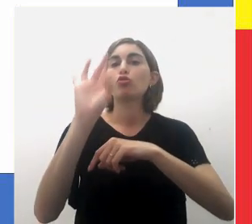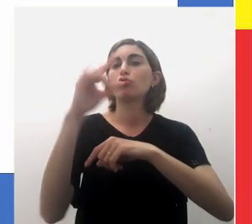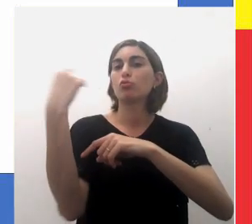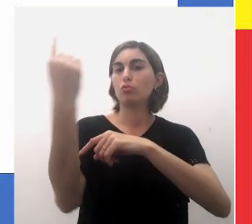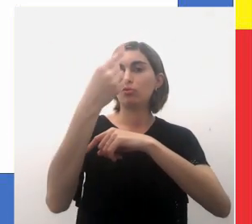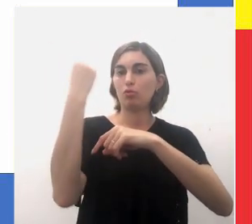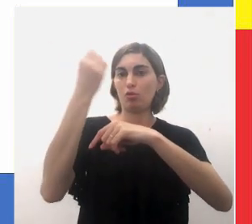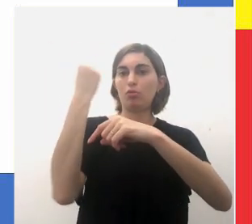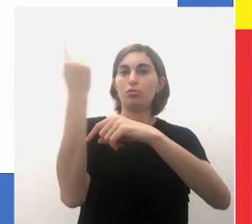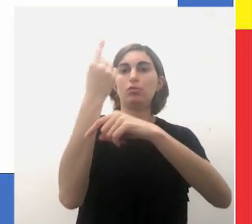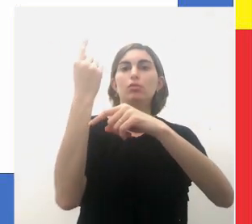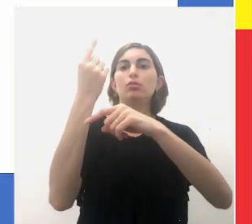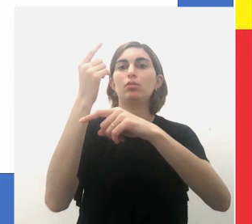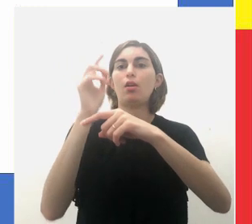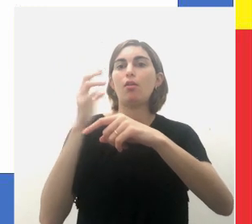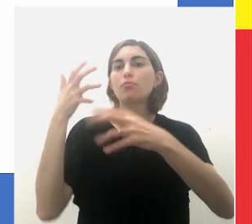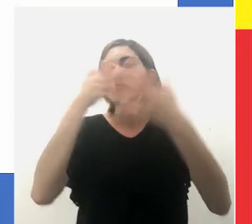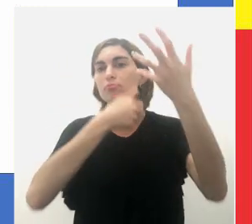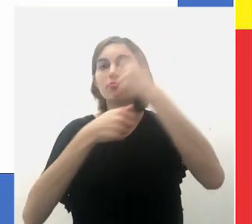sozinha